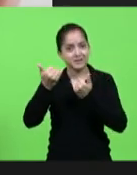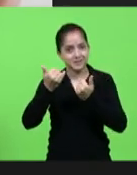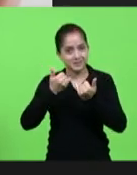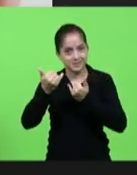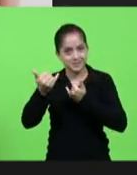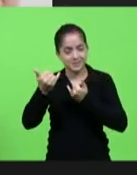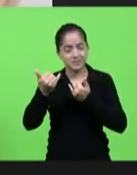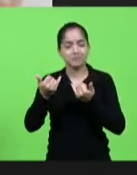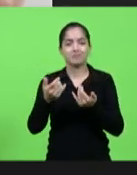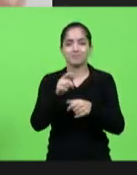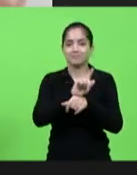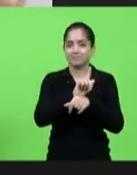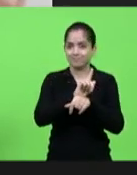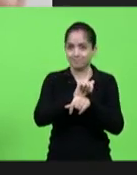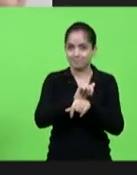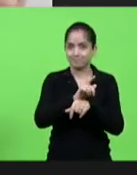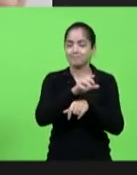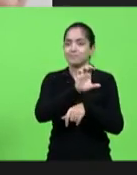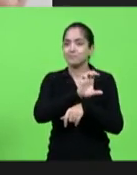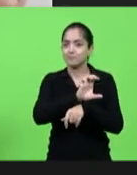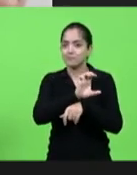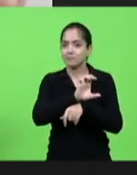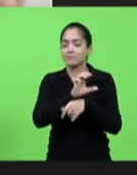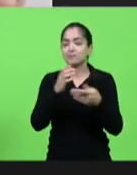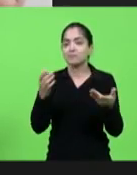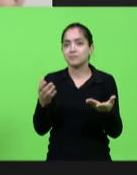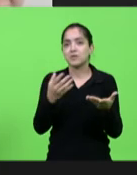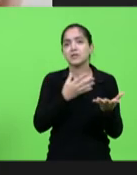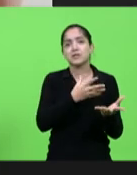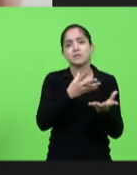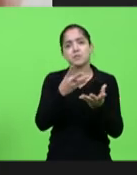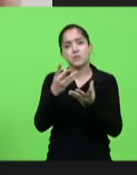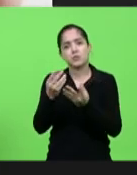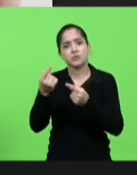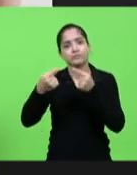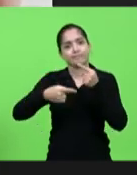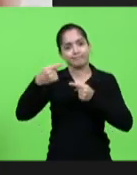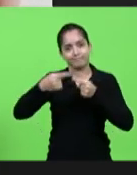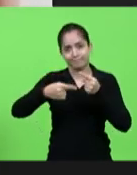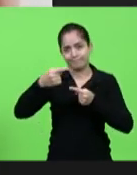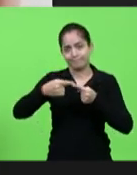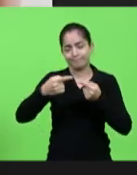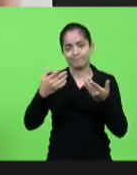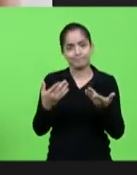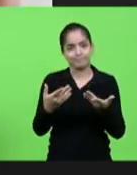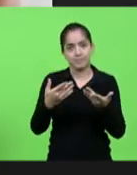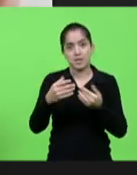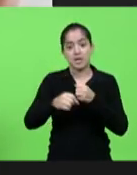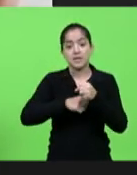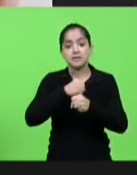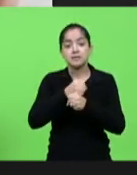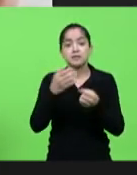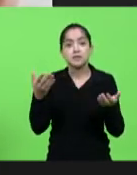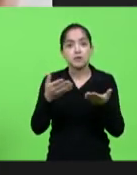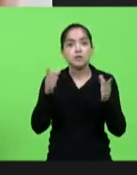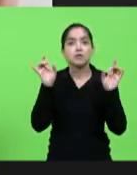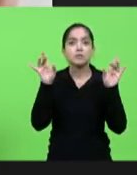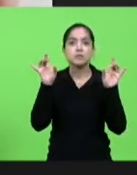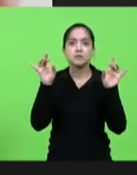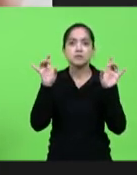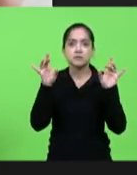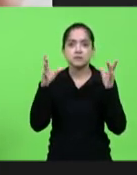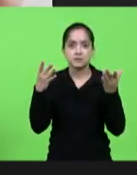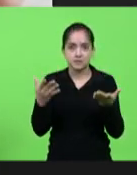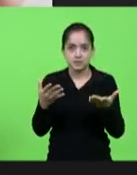órgão gestor estadual e temos muito ainda que debater esse é um ano muito especial que é um ano de